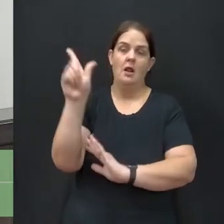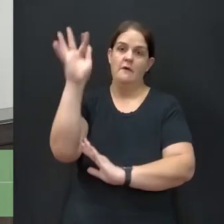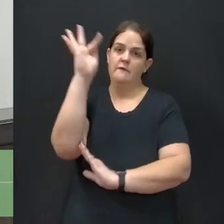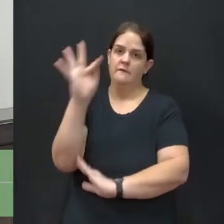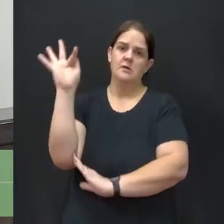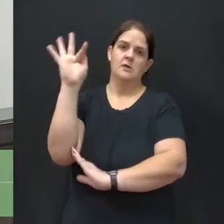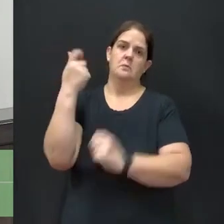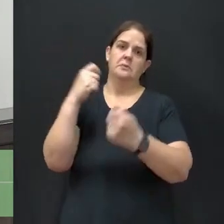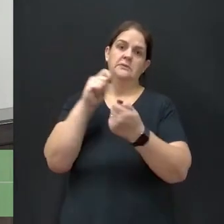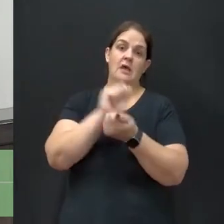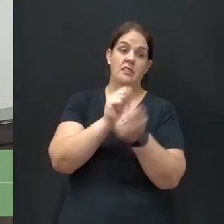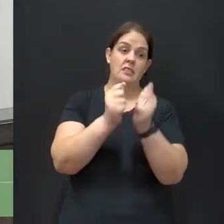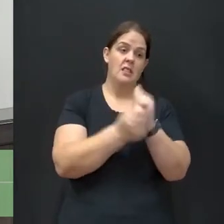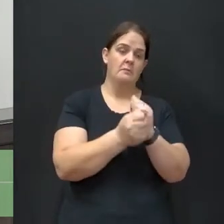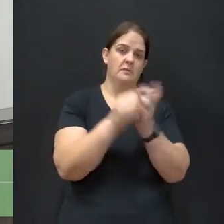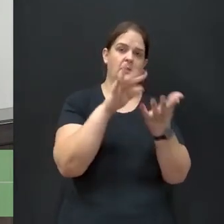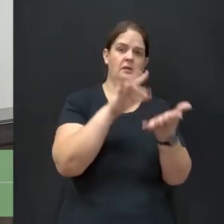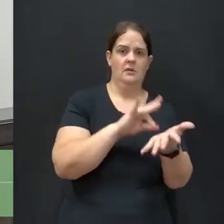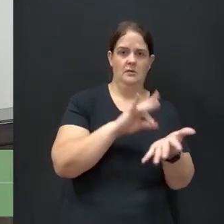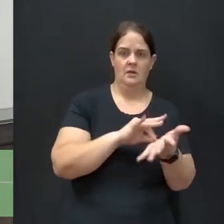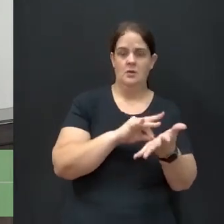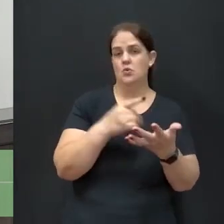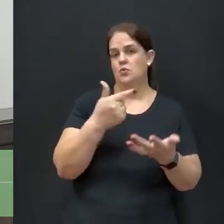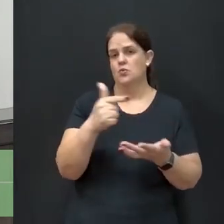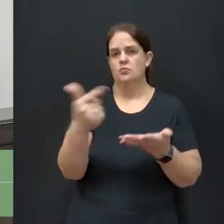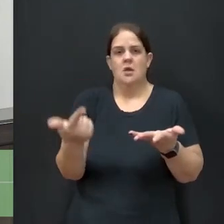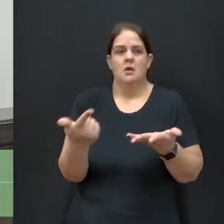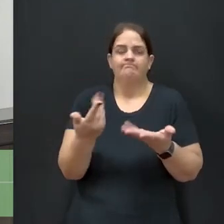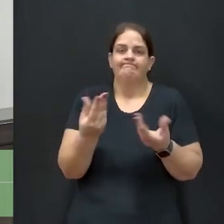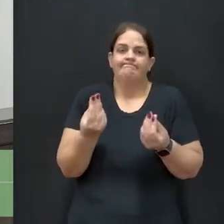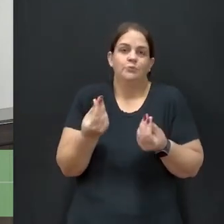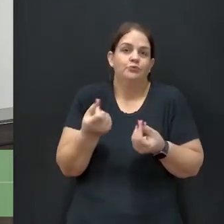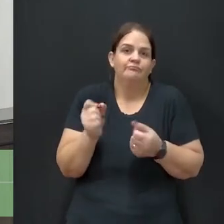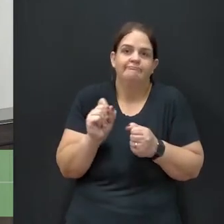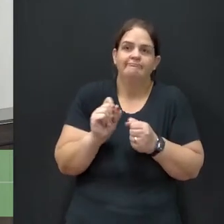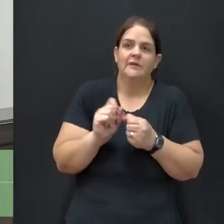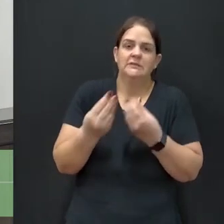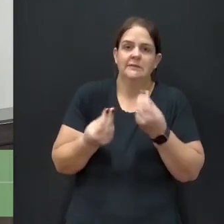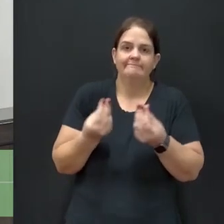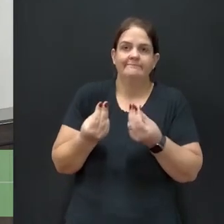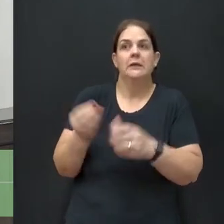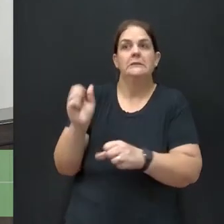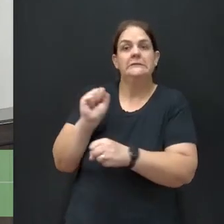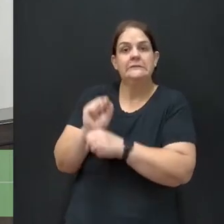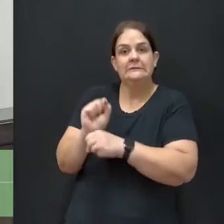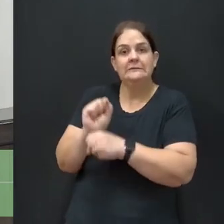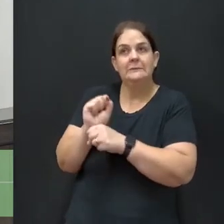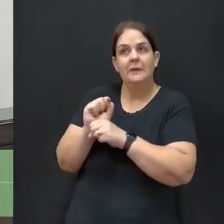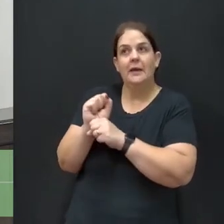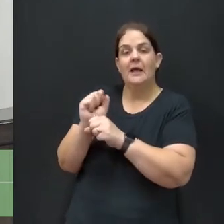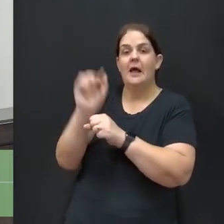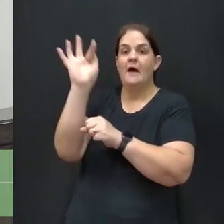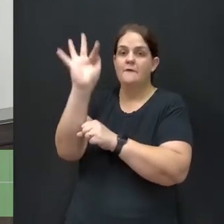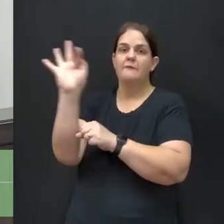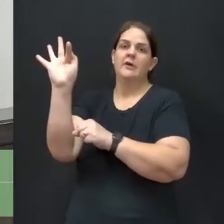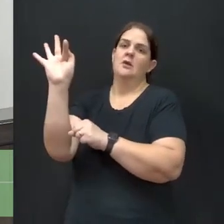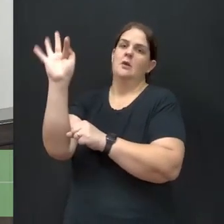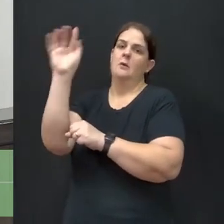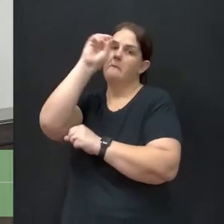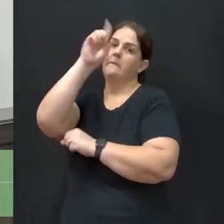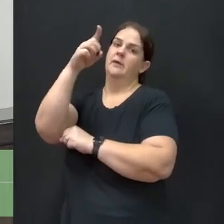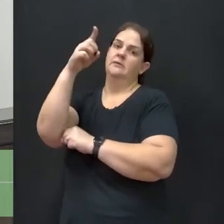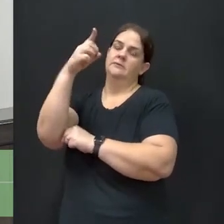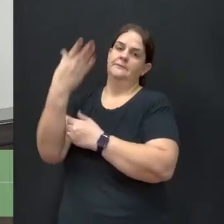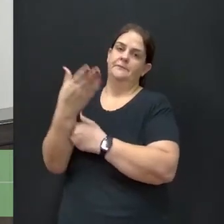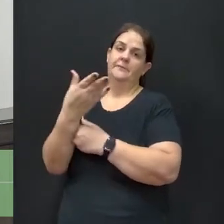baixo para nós adaptarmos a nossa realidade. Nós não temos muito o que fazer a não ser esperar que as coisas vêm de cima para baixo. Eu acho que a